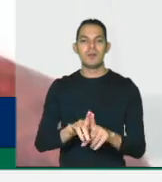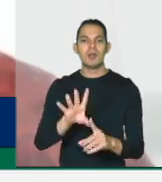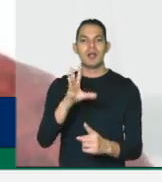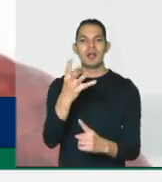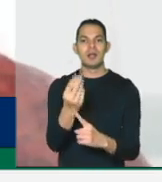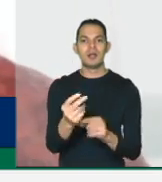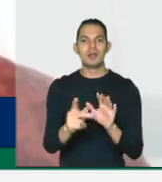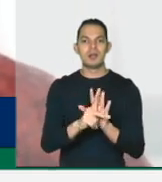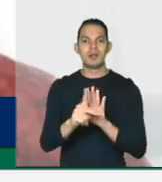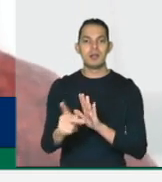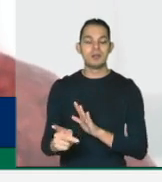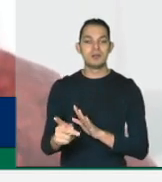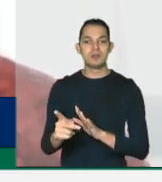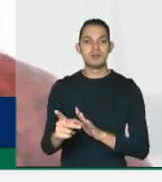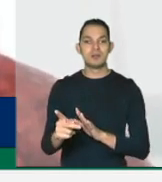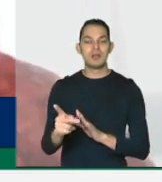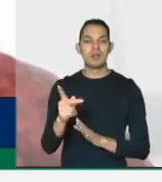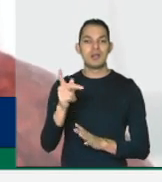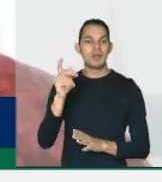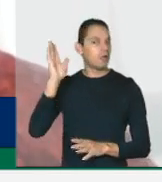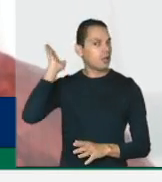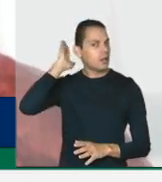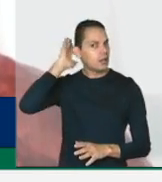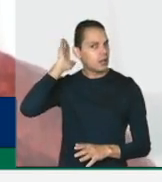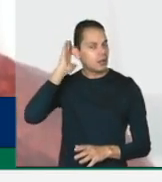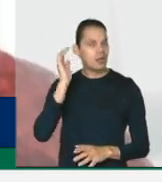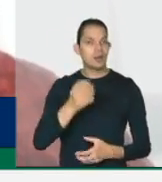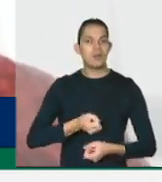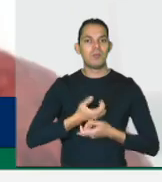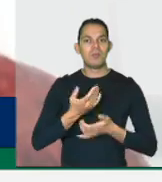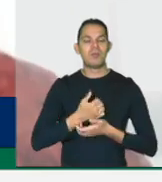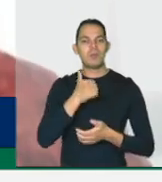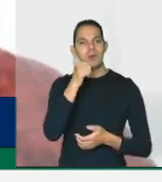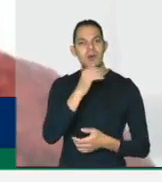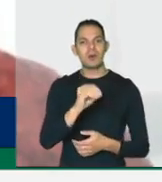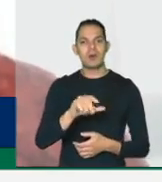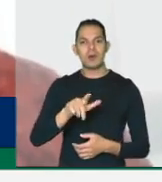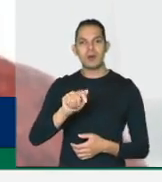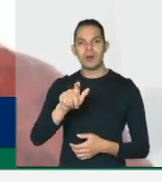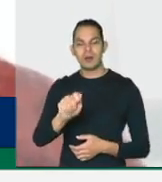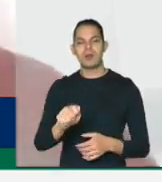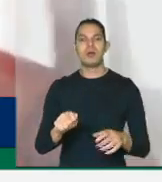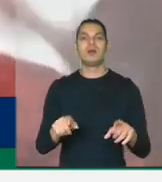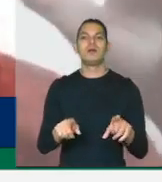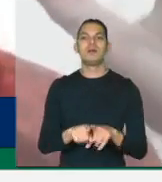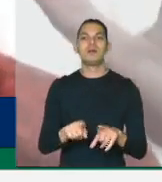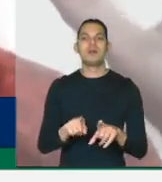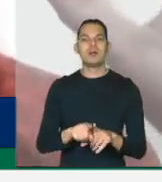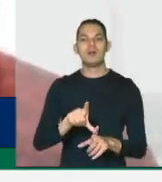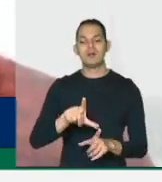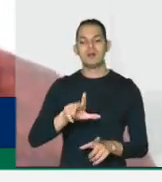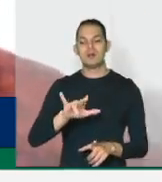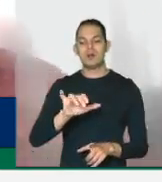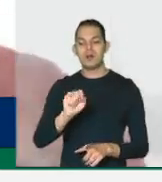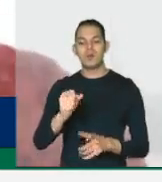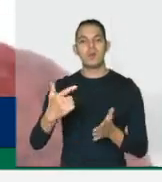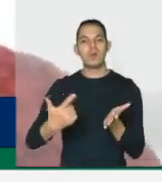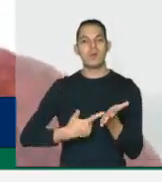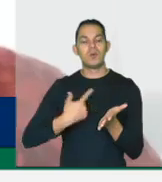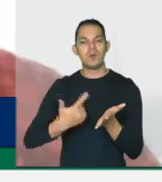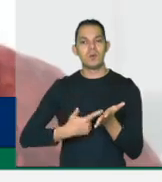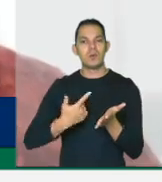partiram recentemente, a grande poeta Olga Savary, o escritor Luiz Macluff, que lançou uma obra